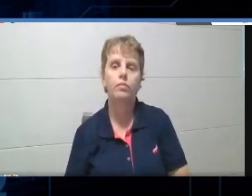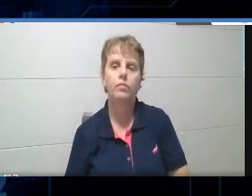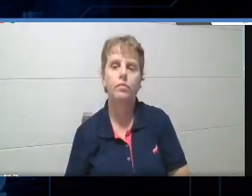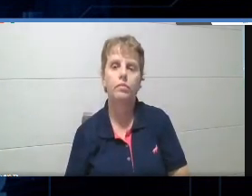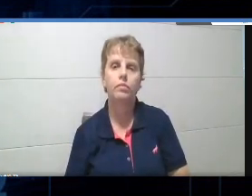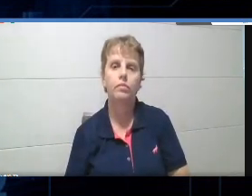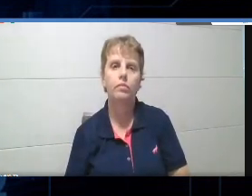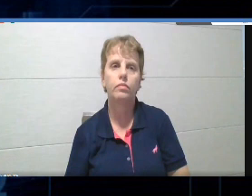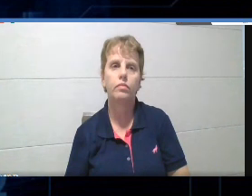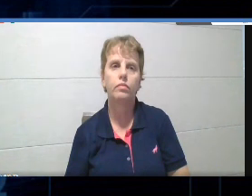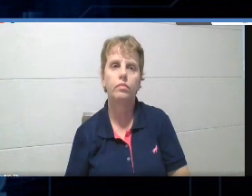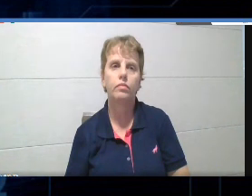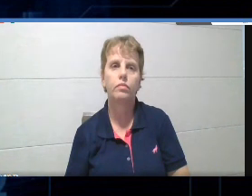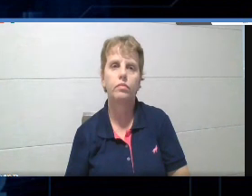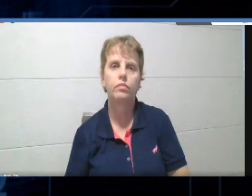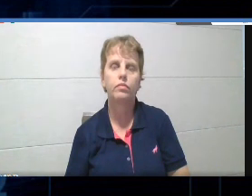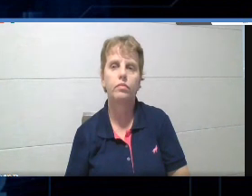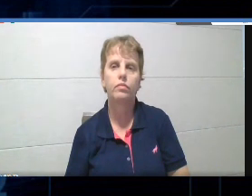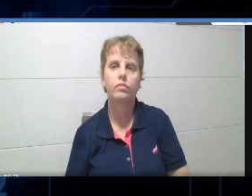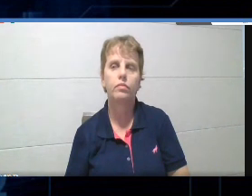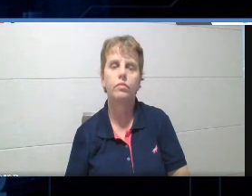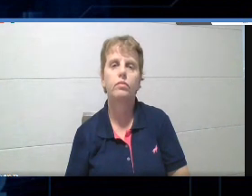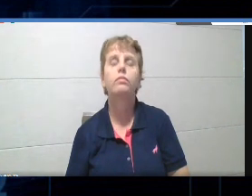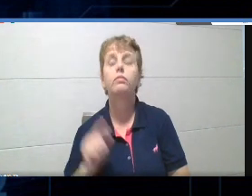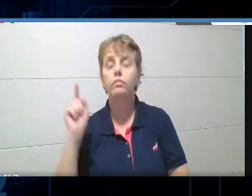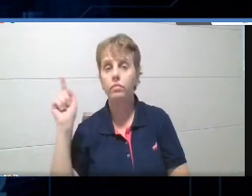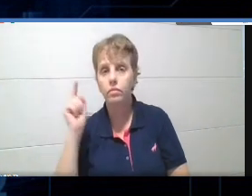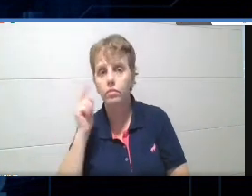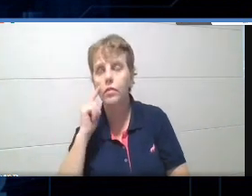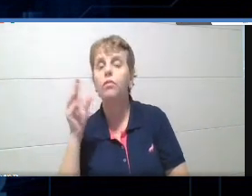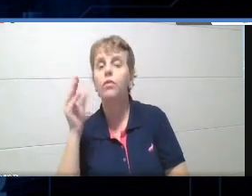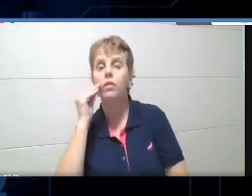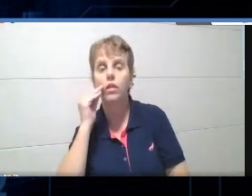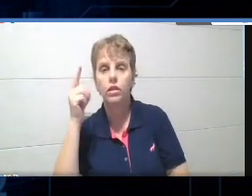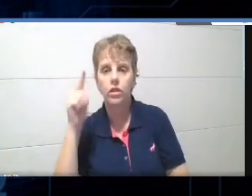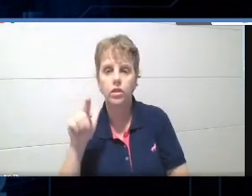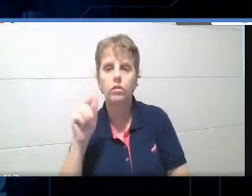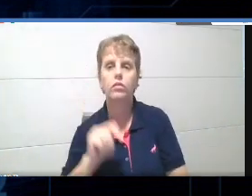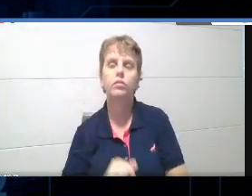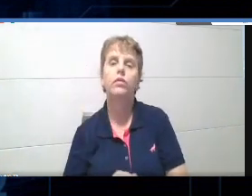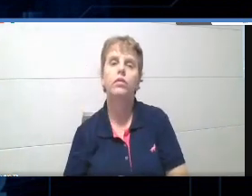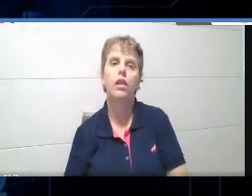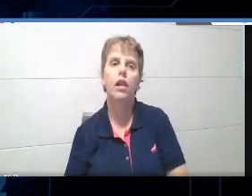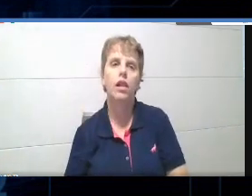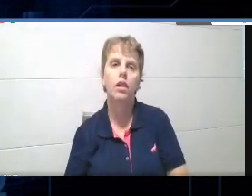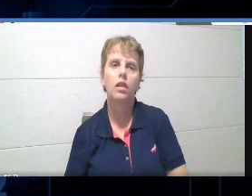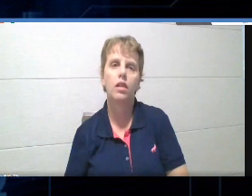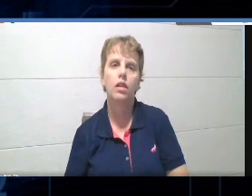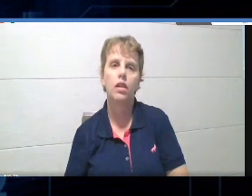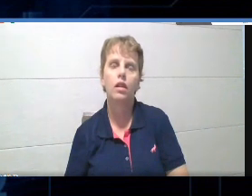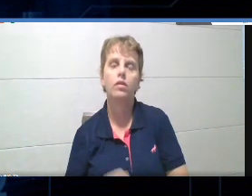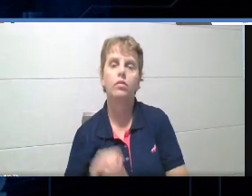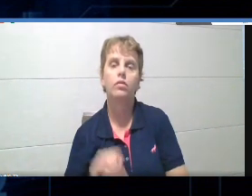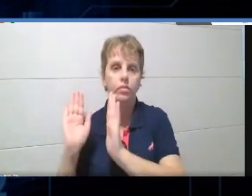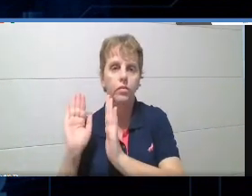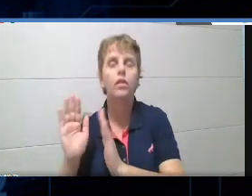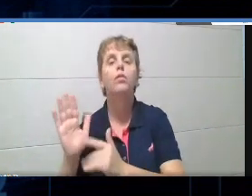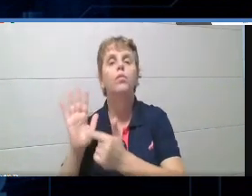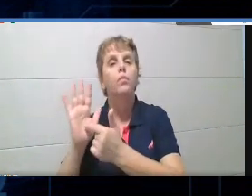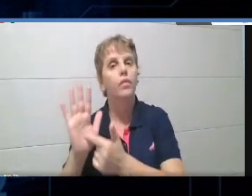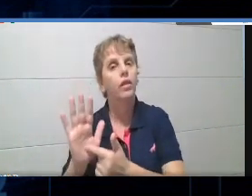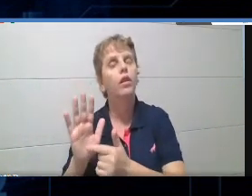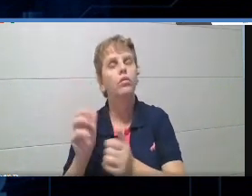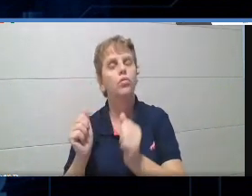Vamos lá. My quizzes, tá? Eu vou pegar aqui o teste, aqui. Muito bem. Então, essa play live é para você jogar ao vivo com seus